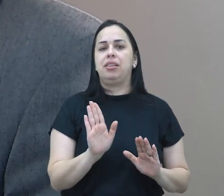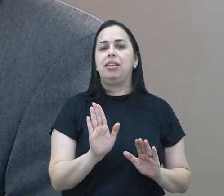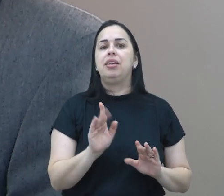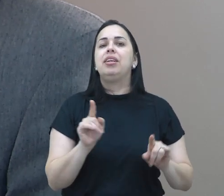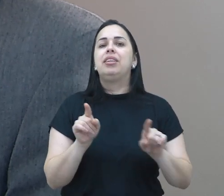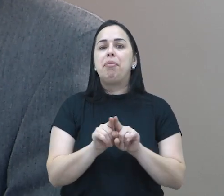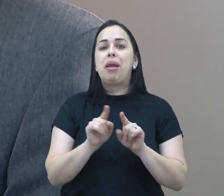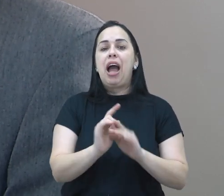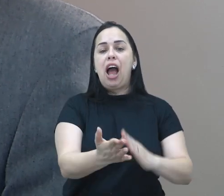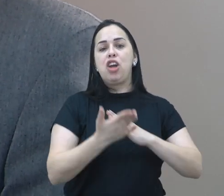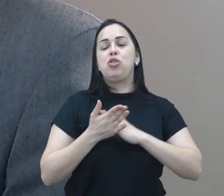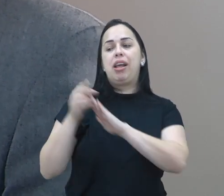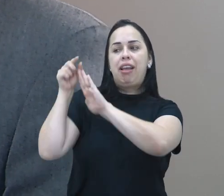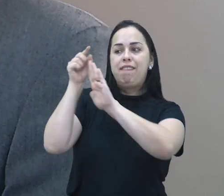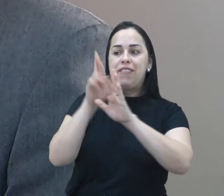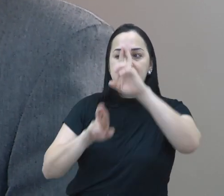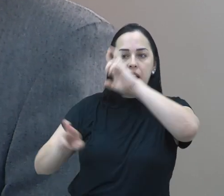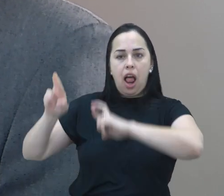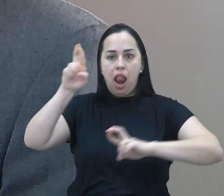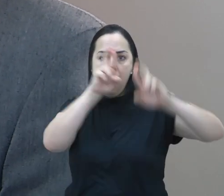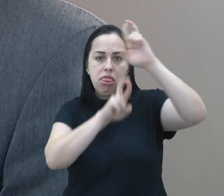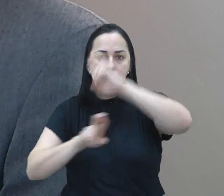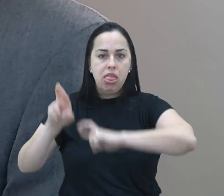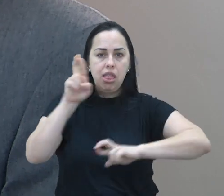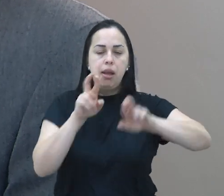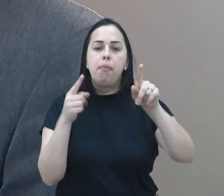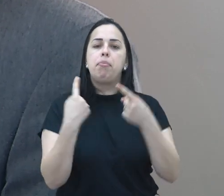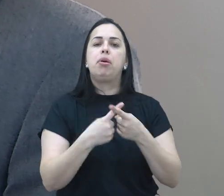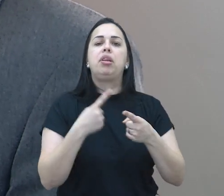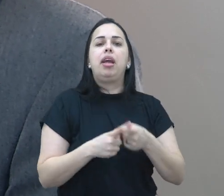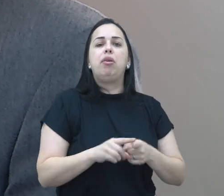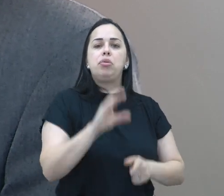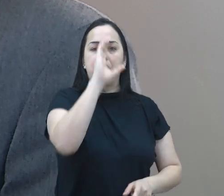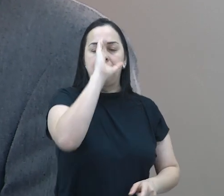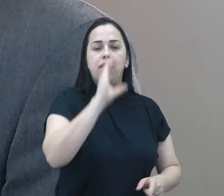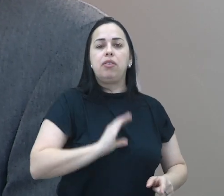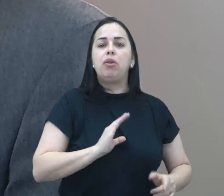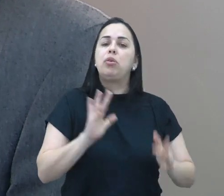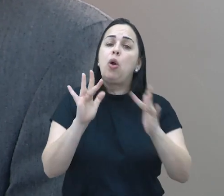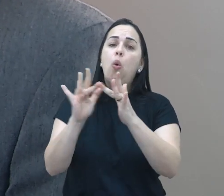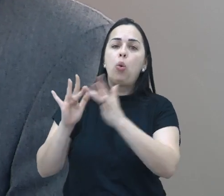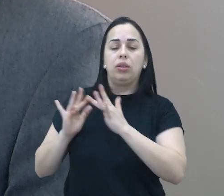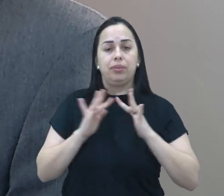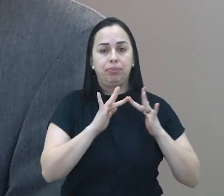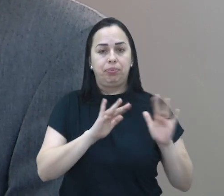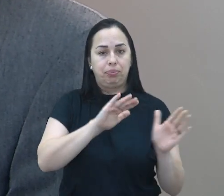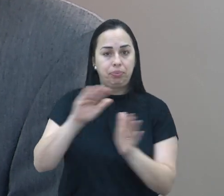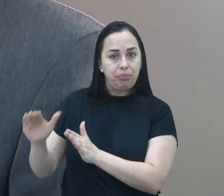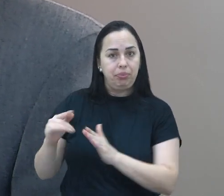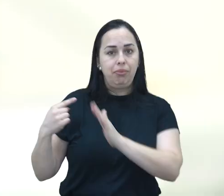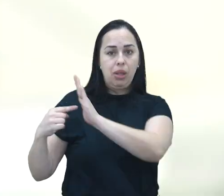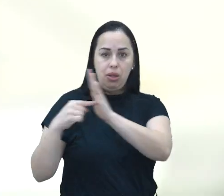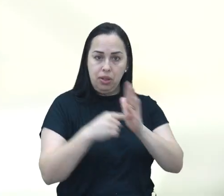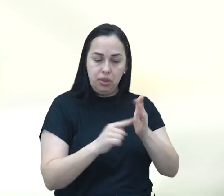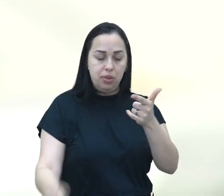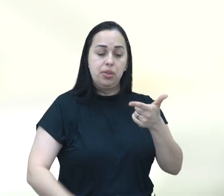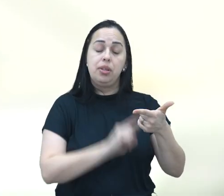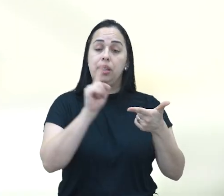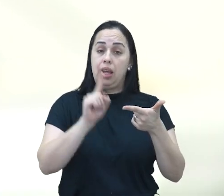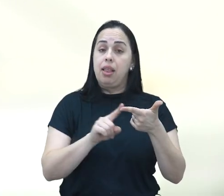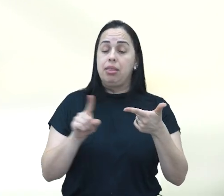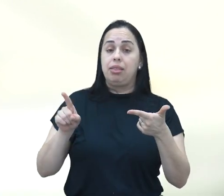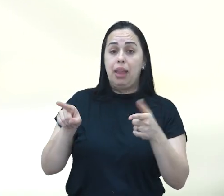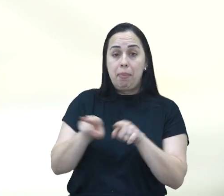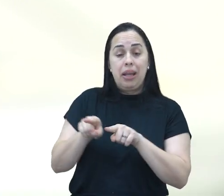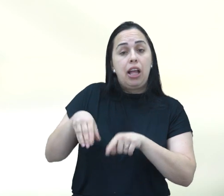ou não, mas isso facilita muito a fiscalização, porque o cidadão, ele realmente vai estar ali próximo. Além das